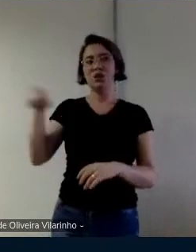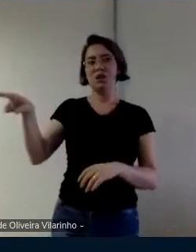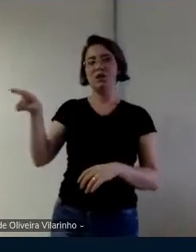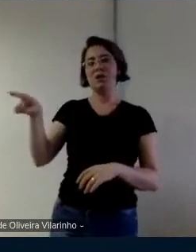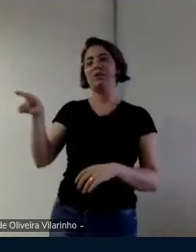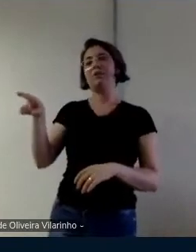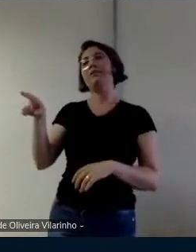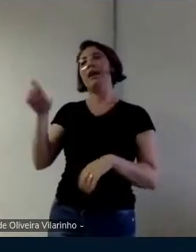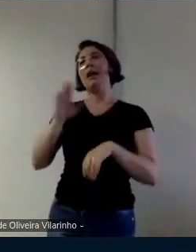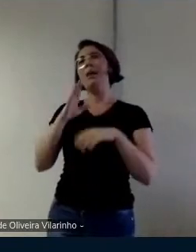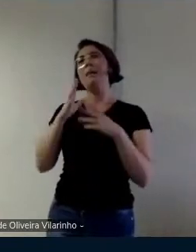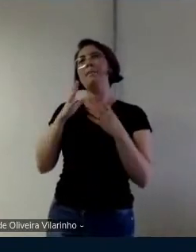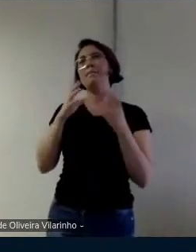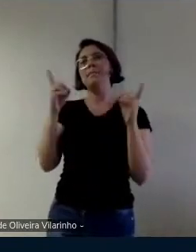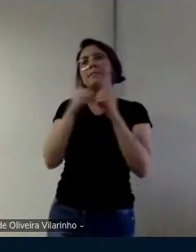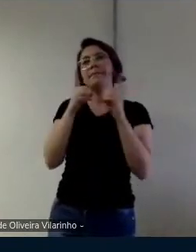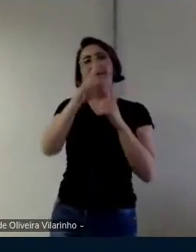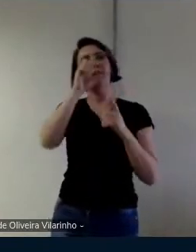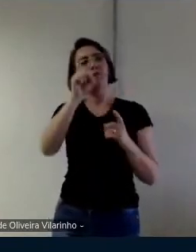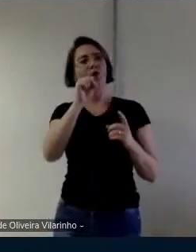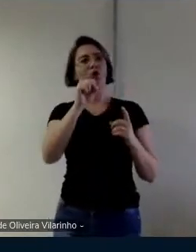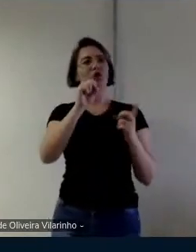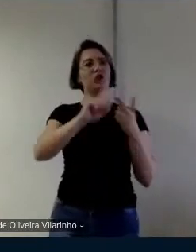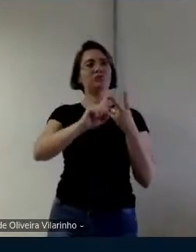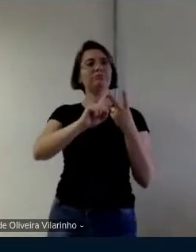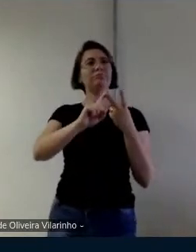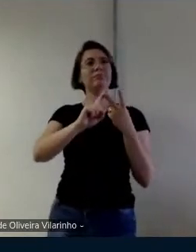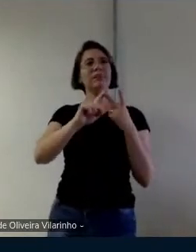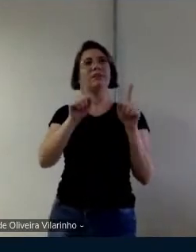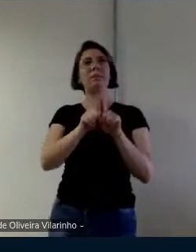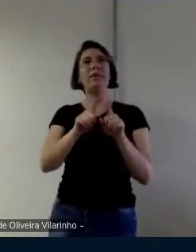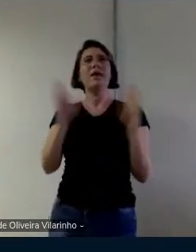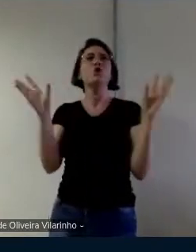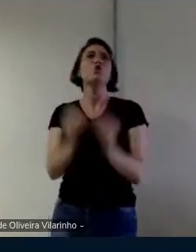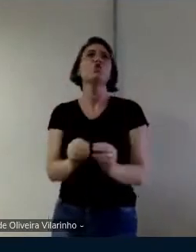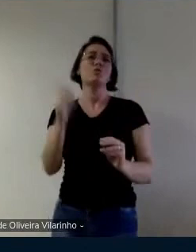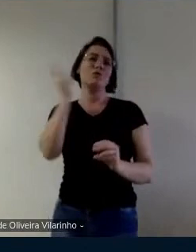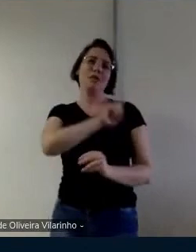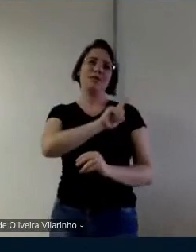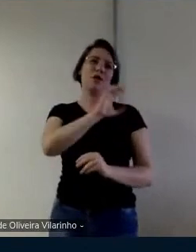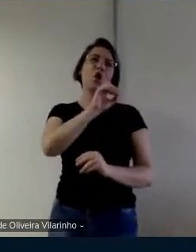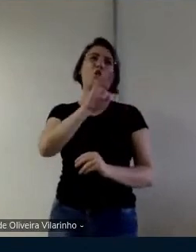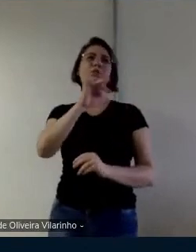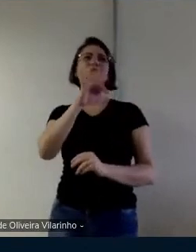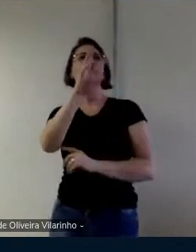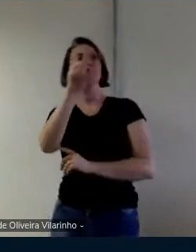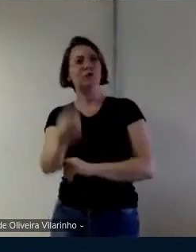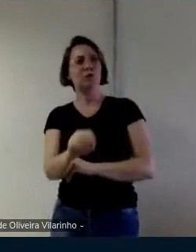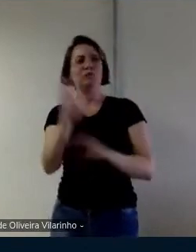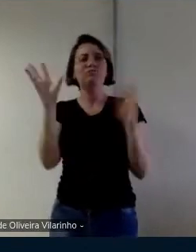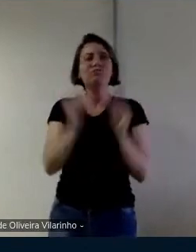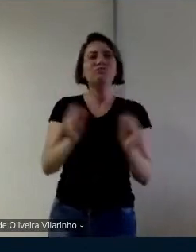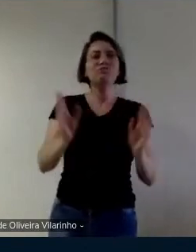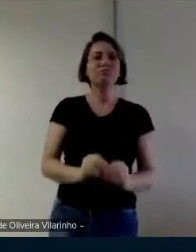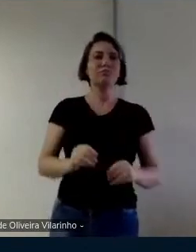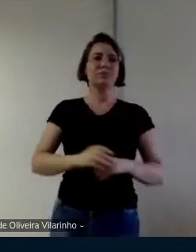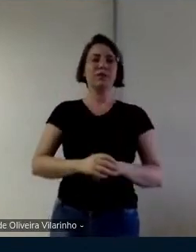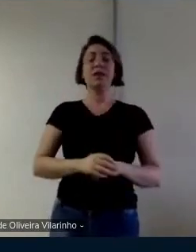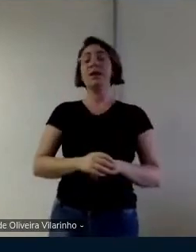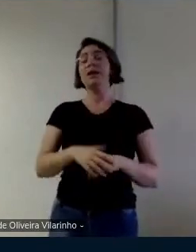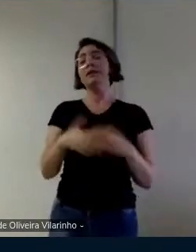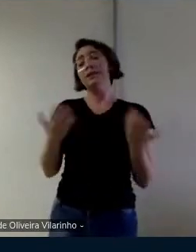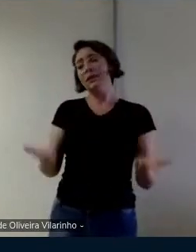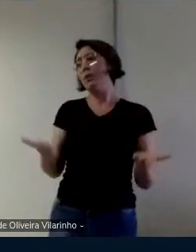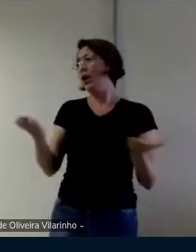didática e muito objetiva por isso que fica faltando essas informações aí que você fala assim mas cadê por que você não falou isso né então ela ela agora já tá